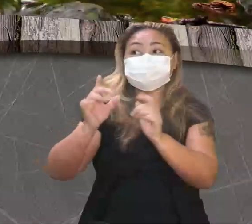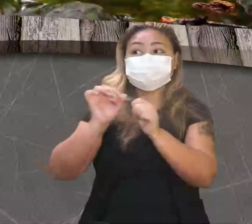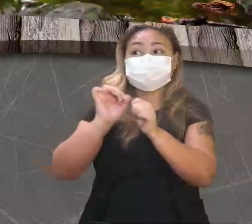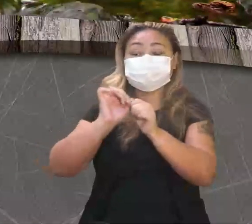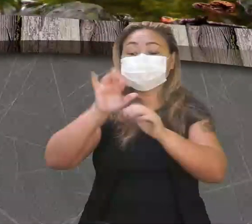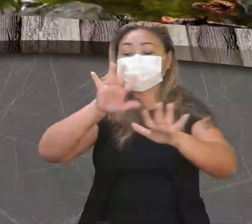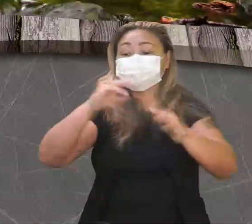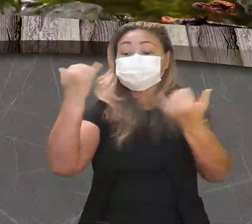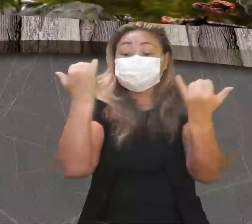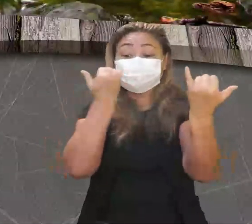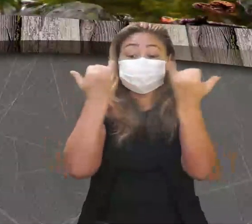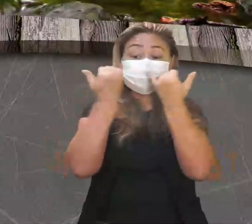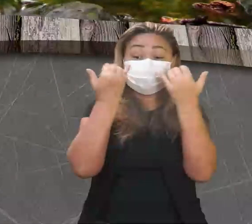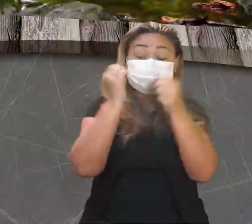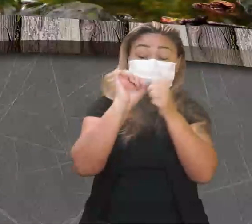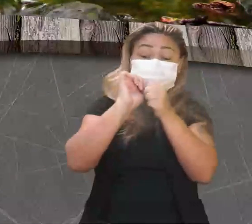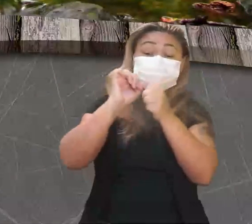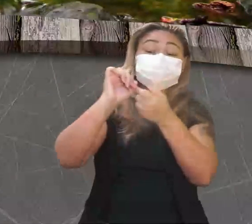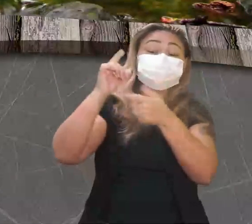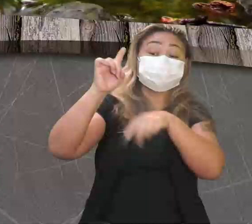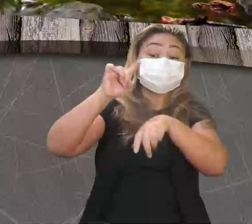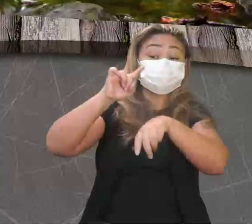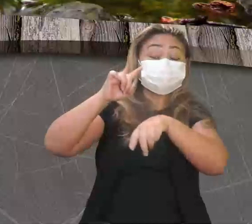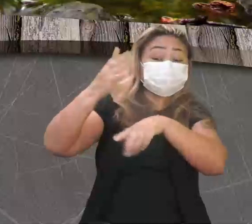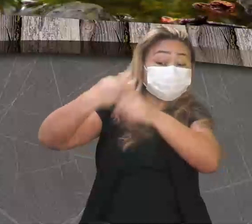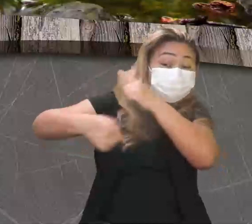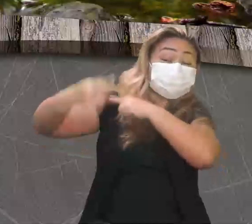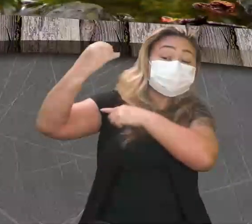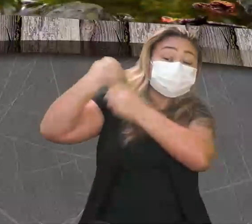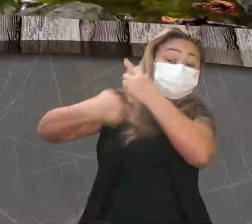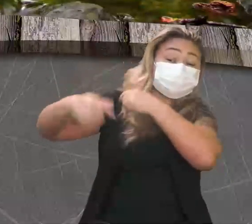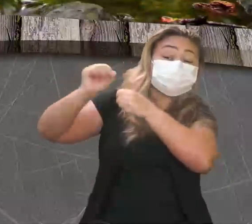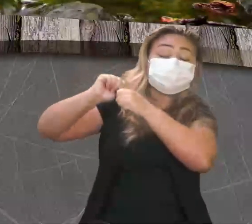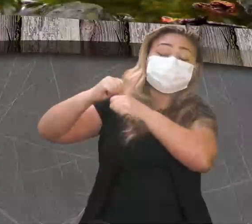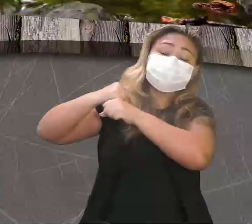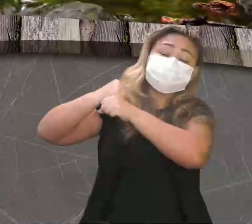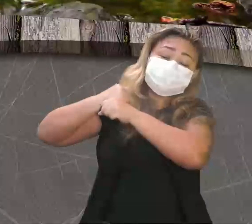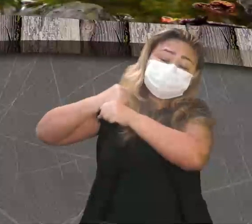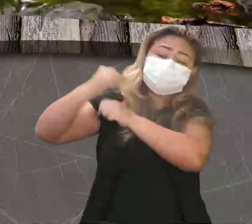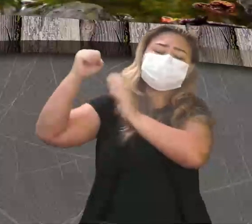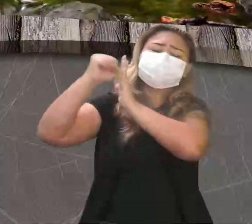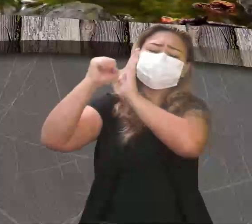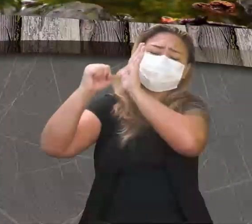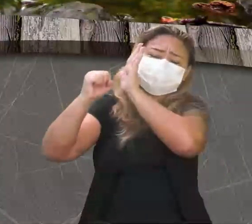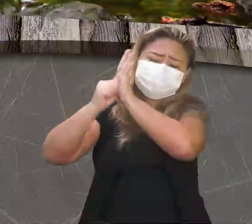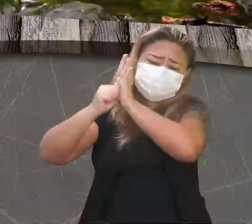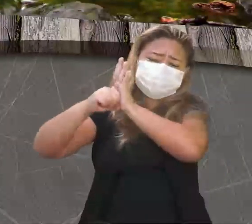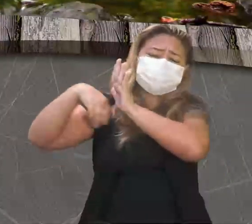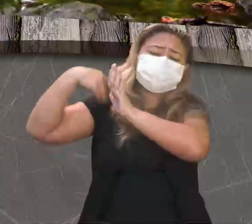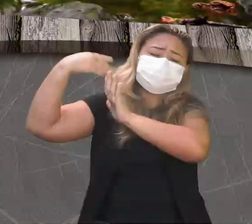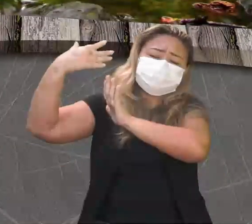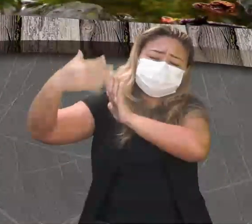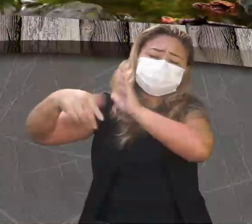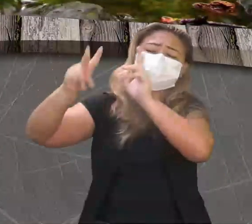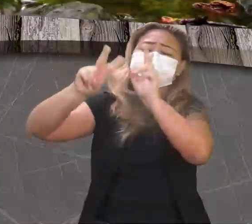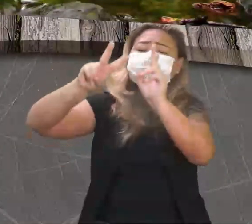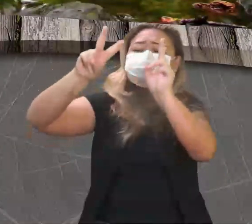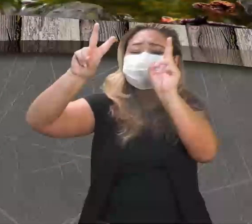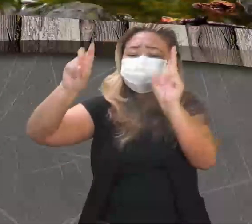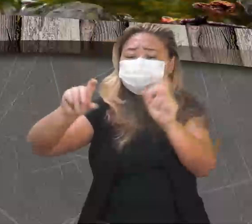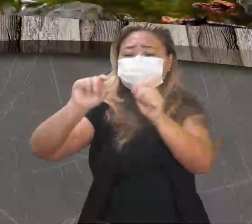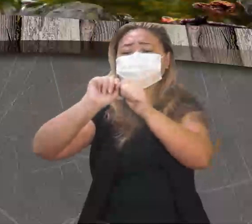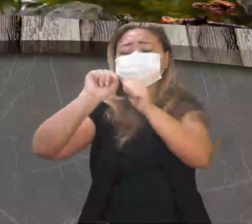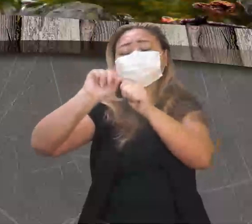Aquelas informações levantadas num determinado período pode passar anos, séculos, mas esse assunto pode